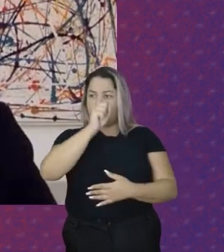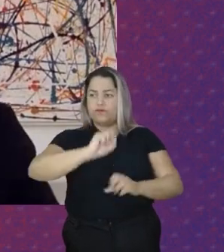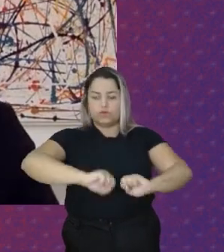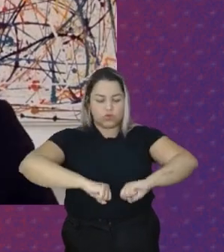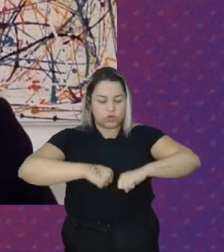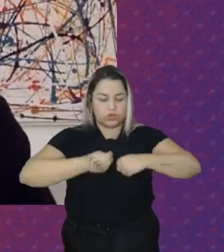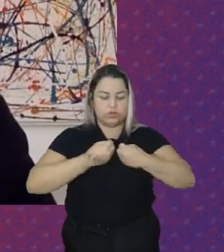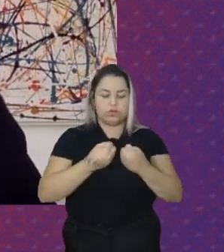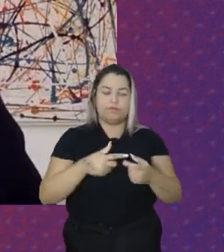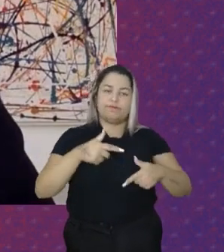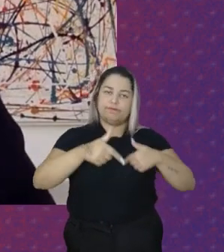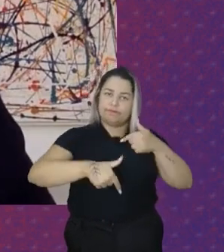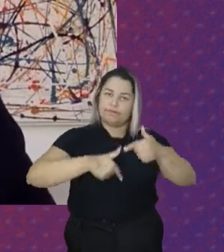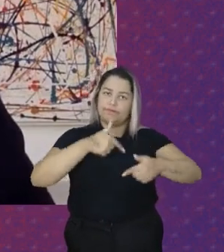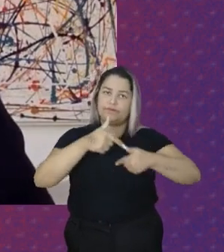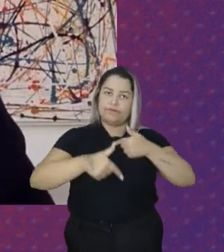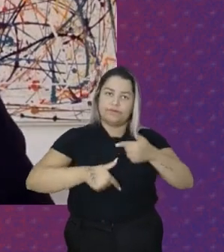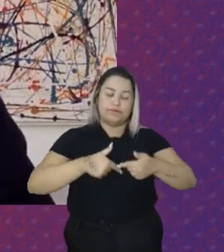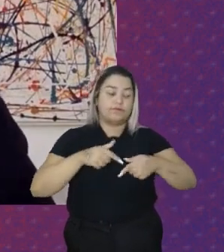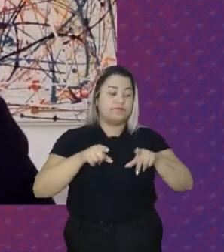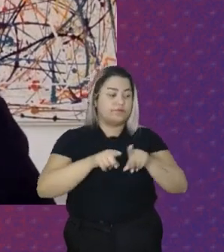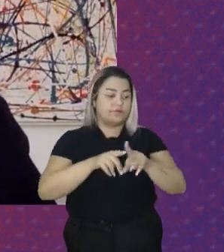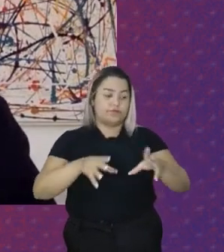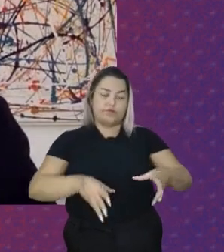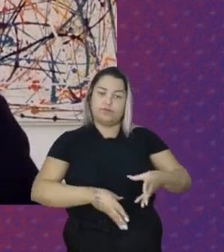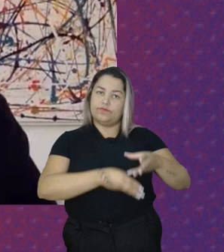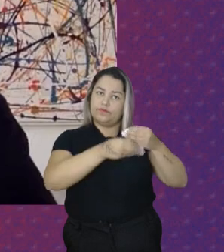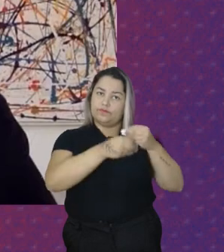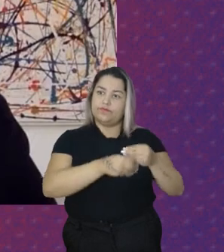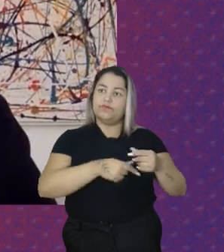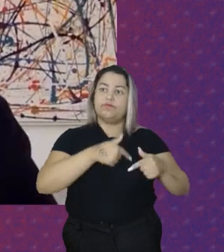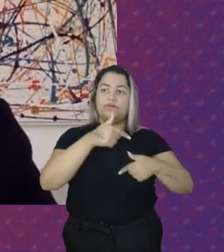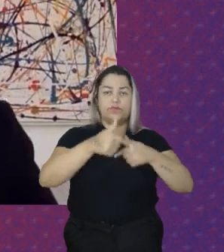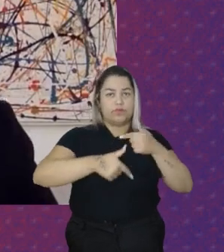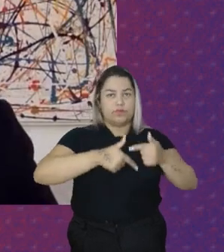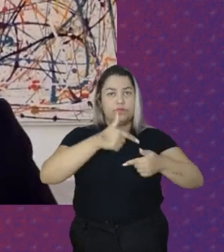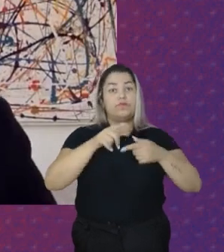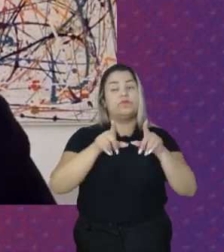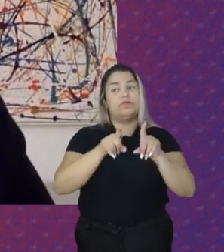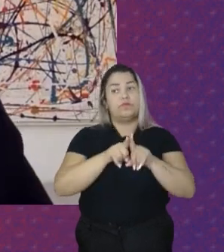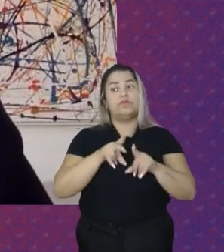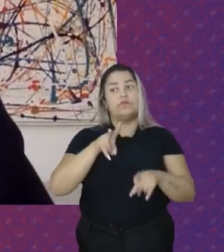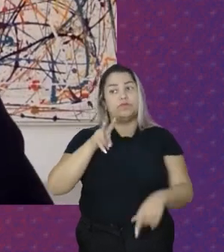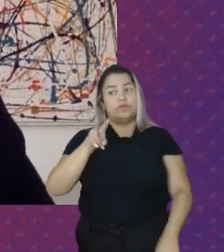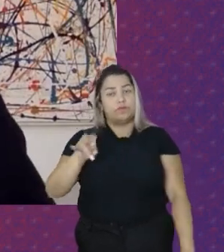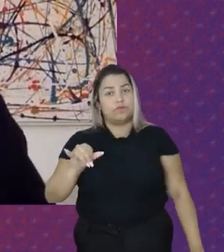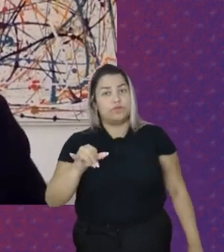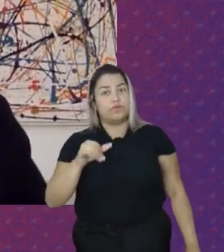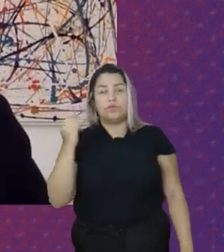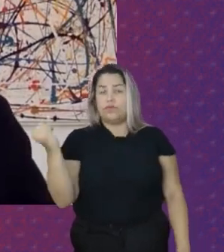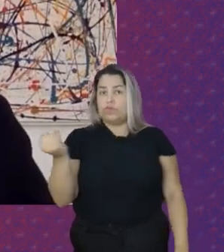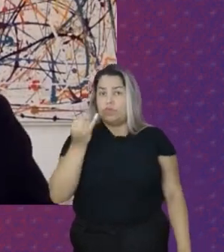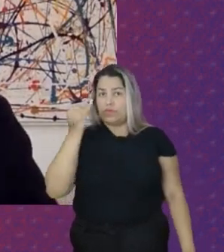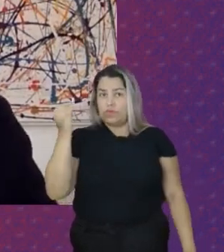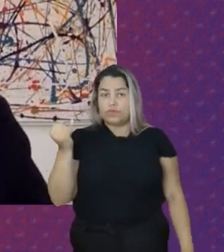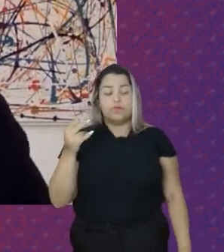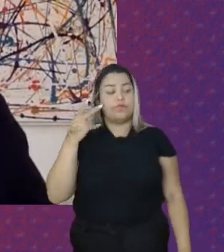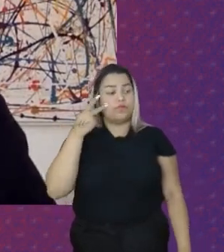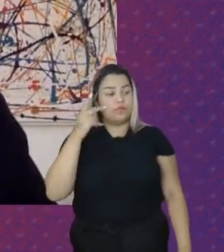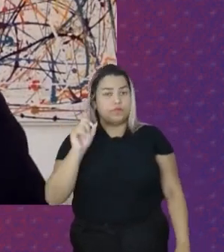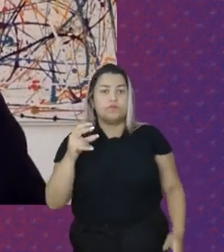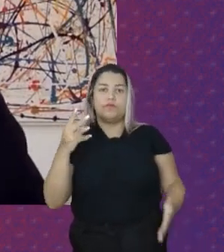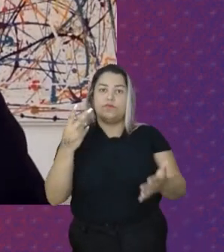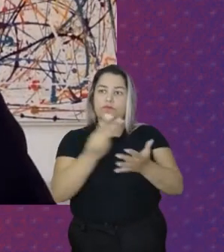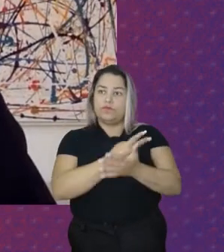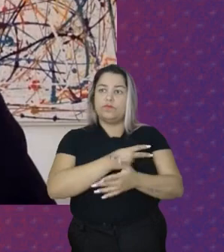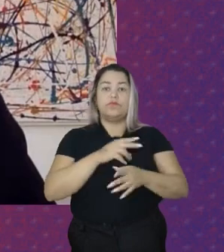Que vai ser Empregada No mercado De trabalho Formal E que vai ser Essencial Para o funcionamento